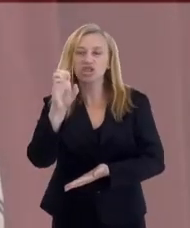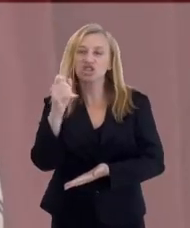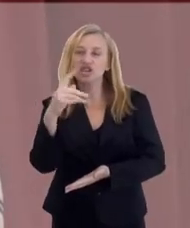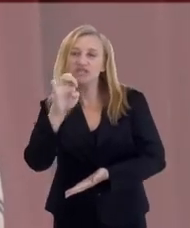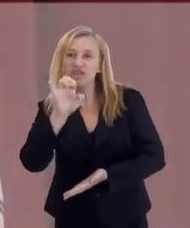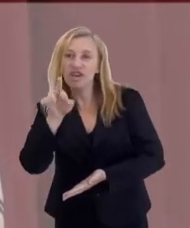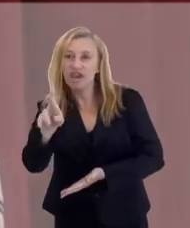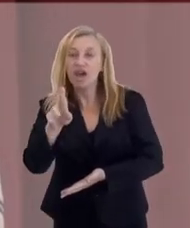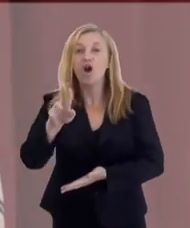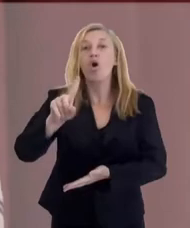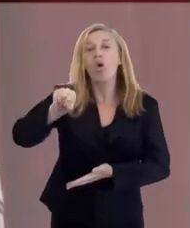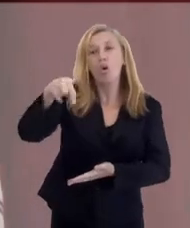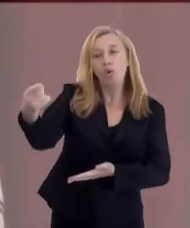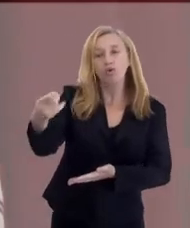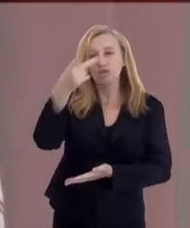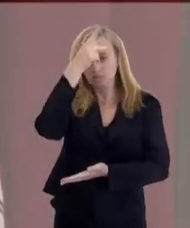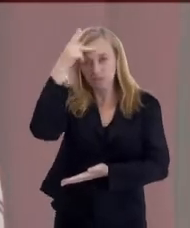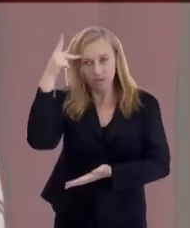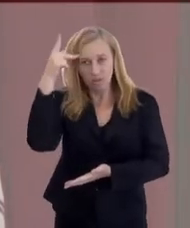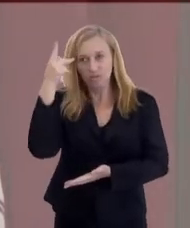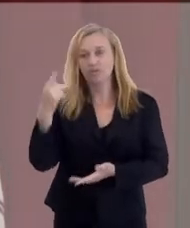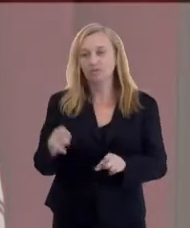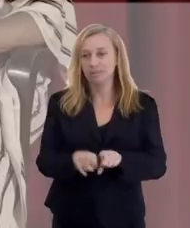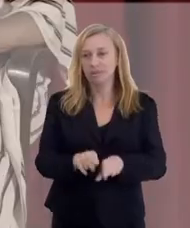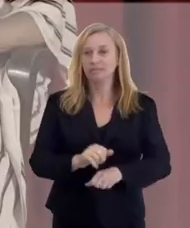que tantas outras pessoas fortaleceram.